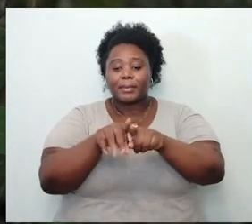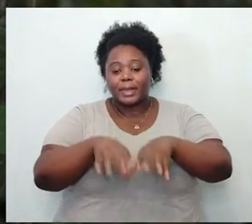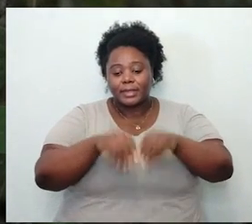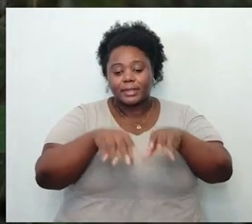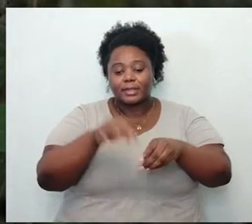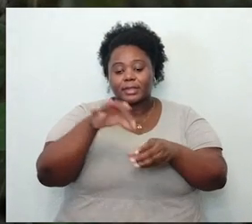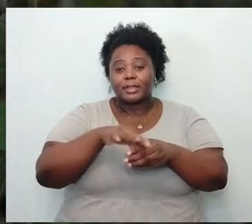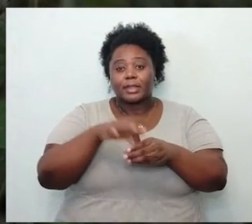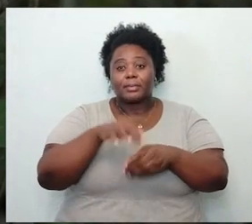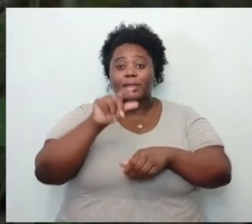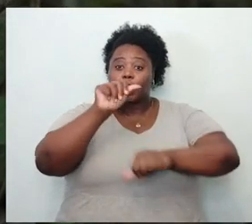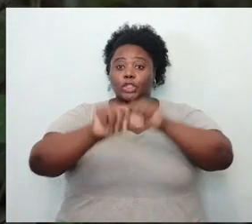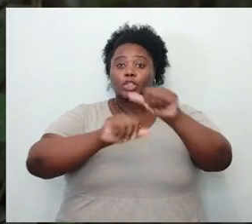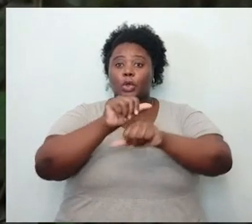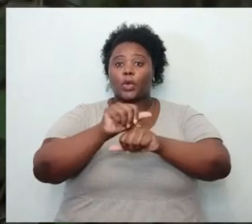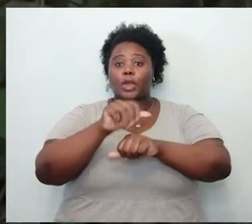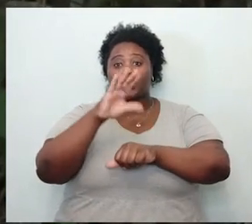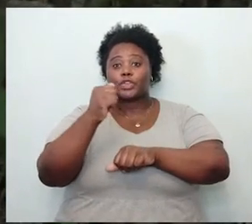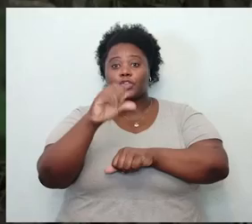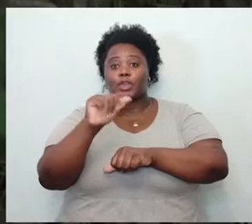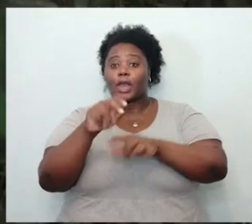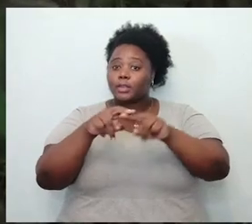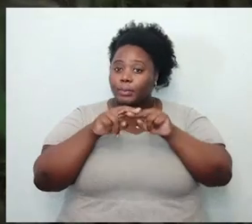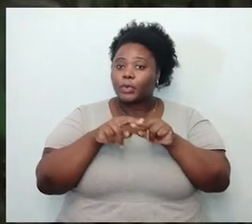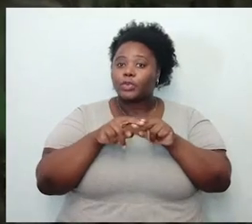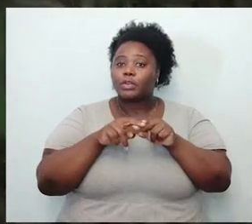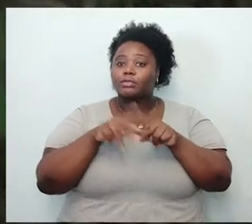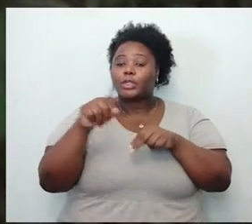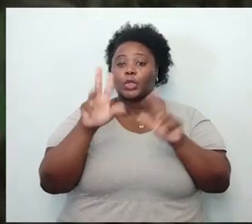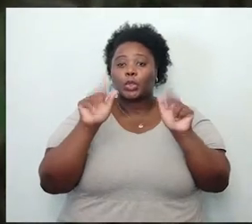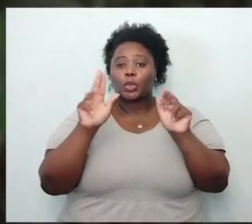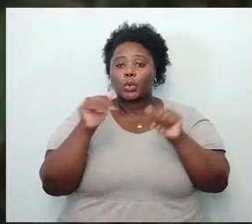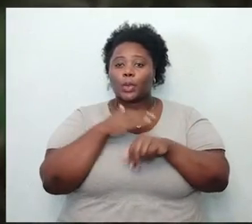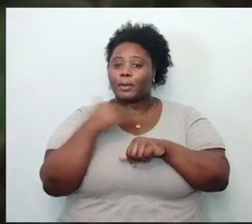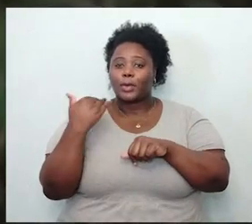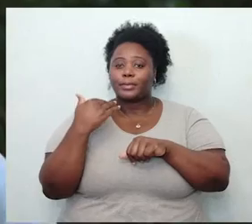O mulateiro troca de casca e, por isso, é imortal.